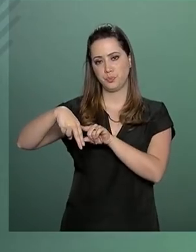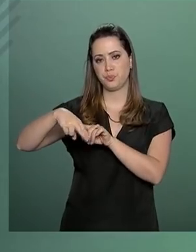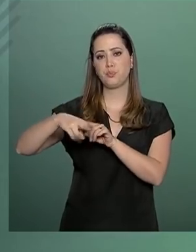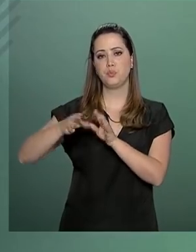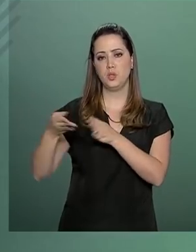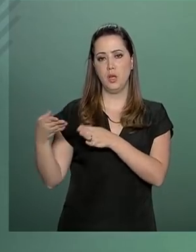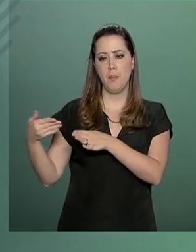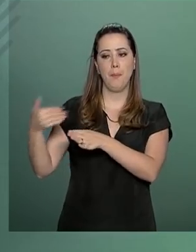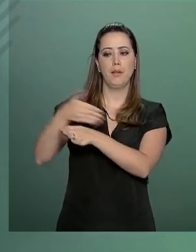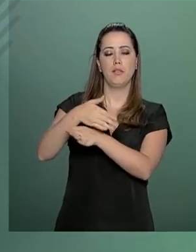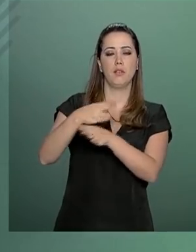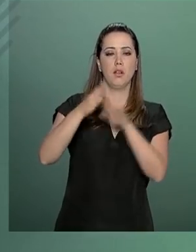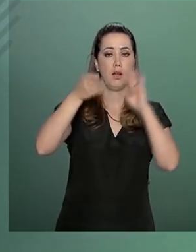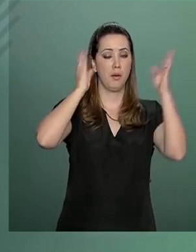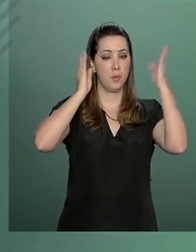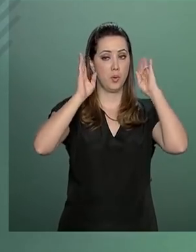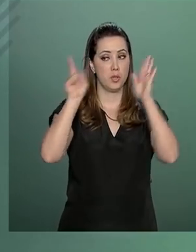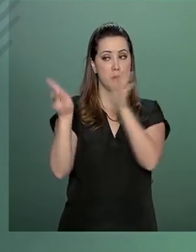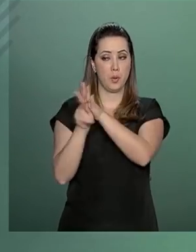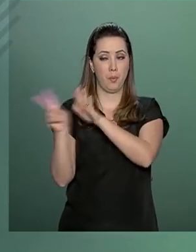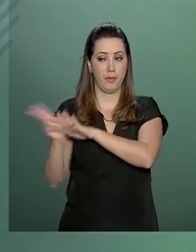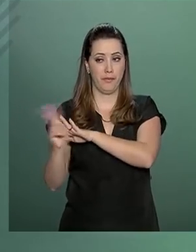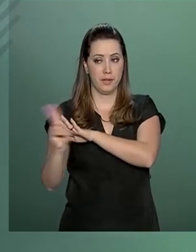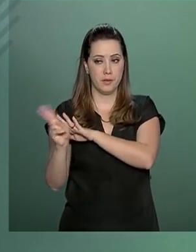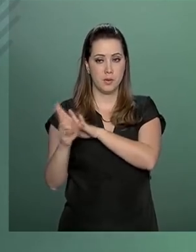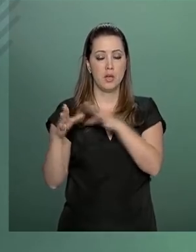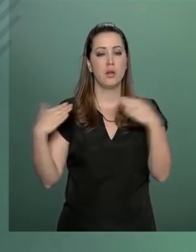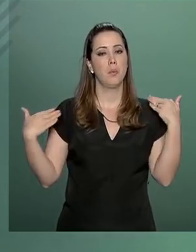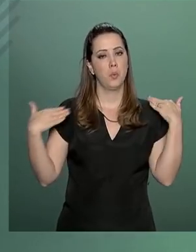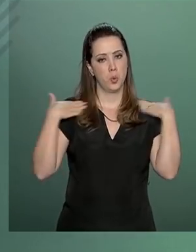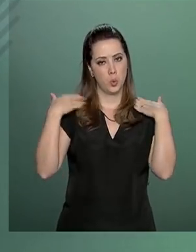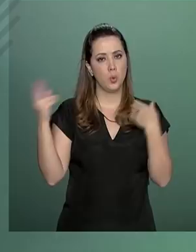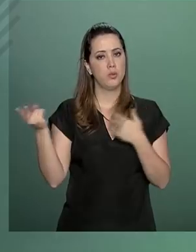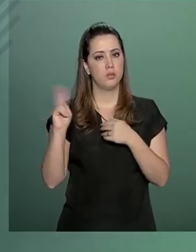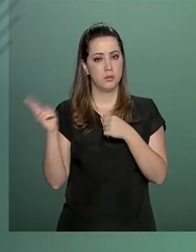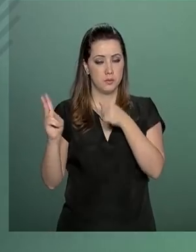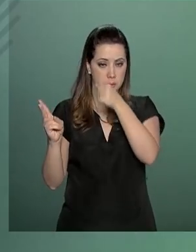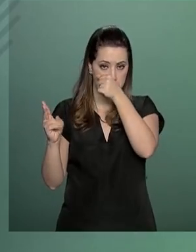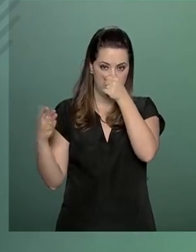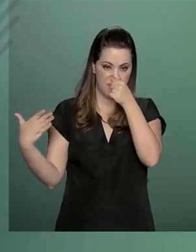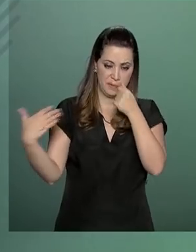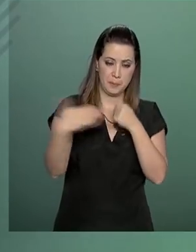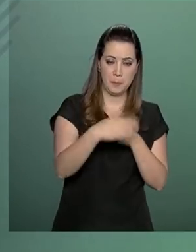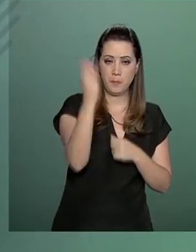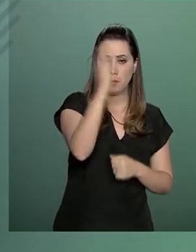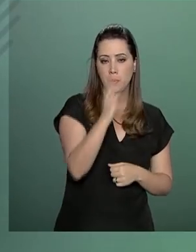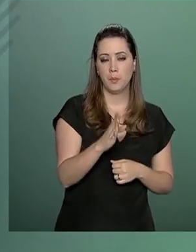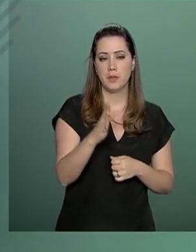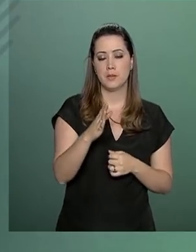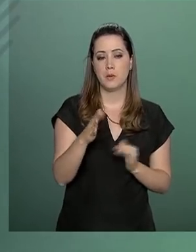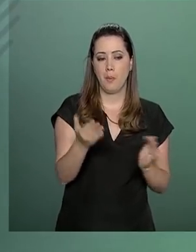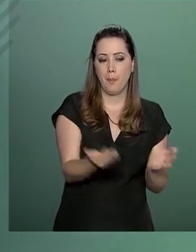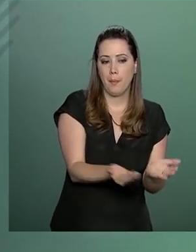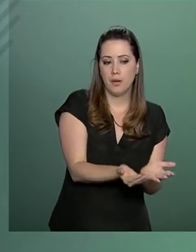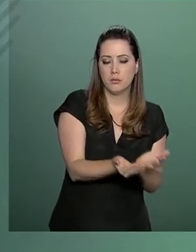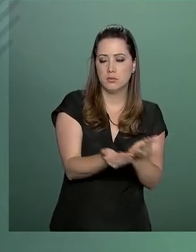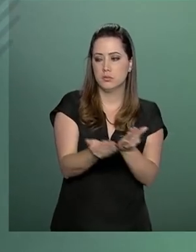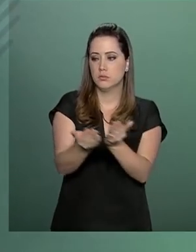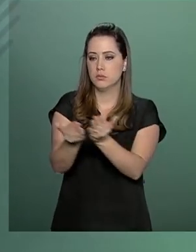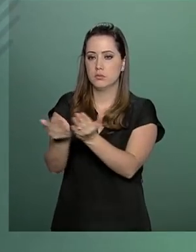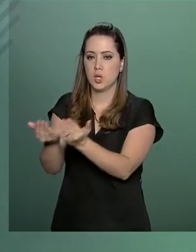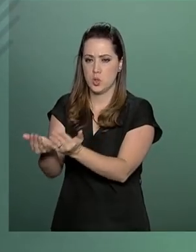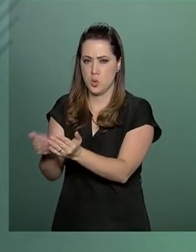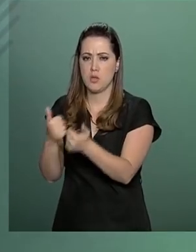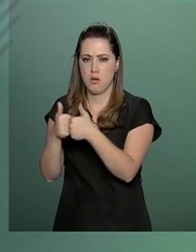caminhões venezuelanos conduzidos por venezuelanos. O Brasil se junta,